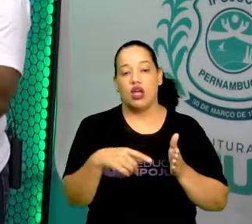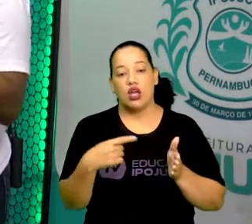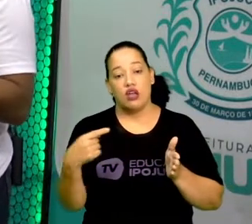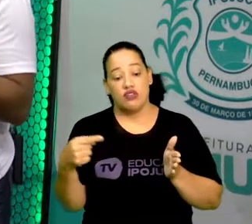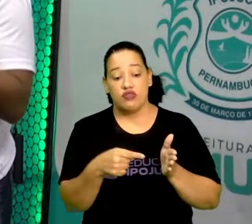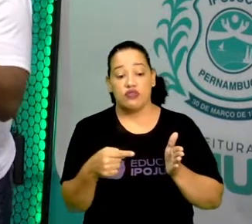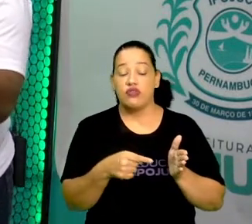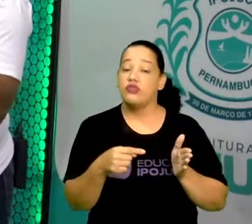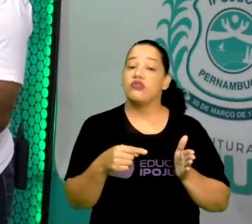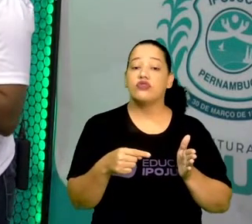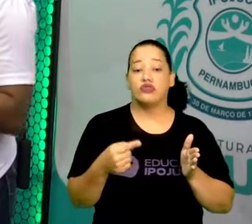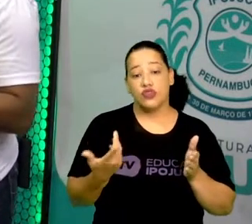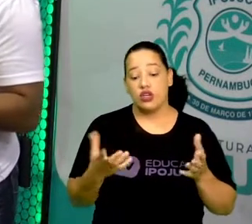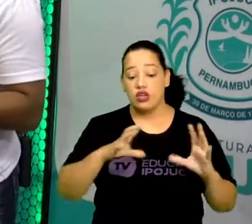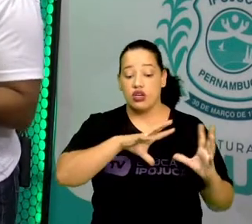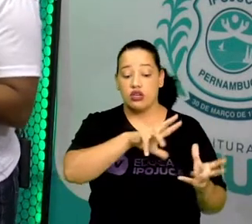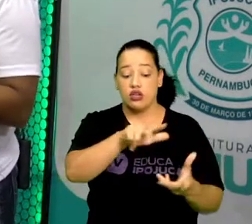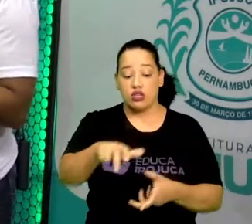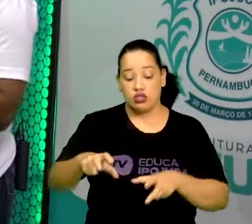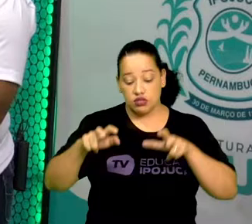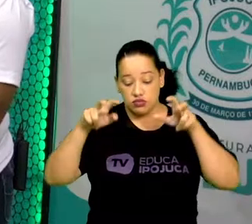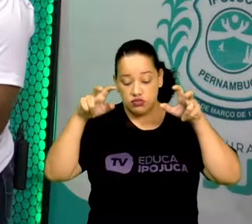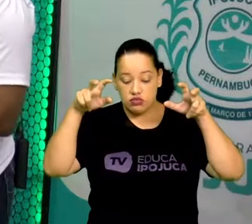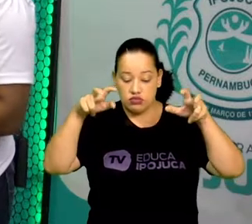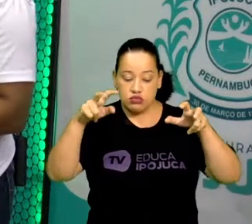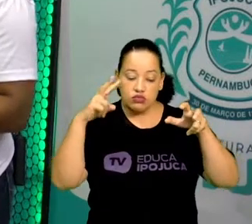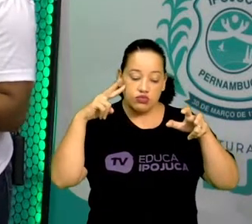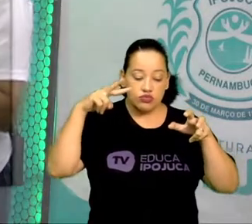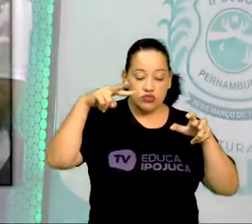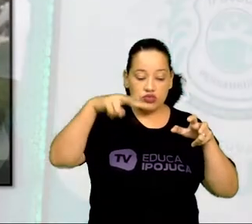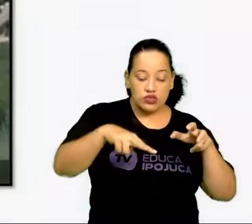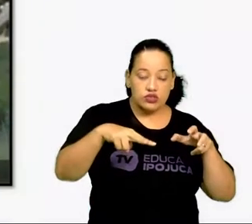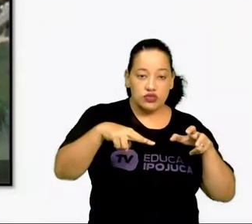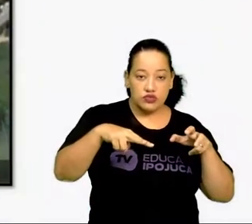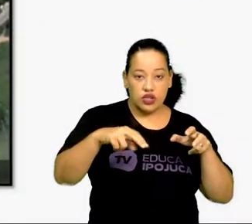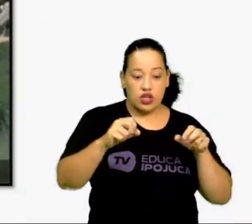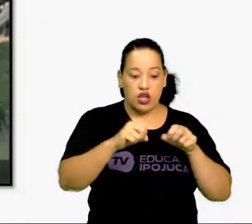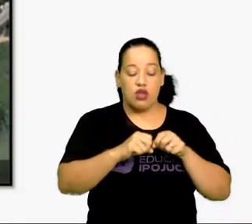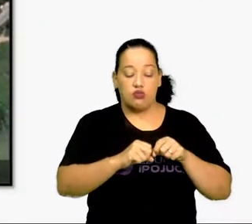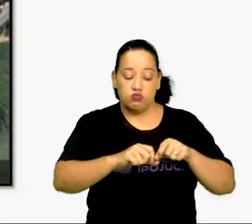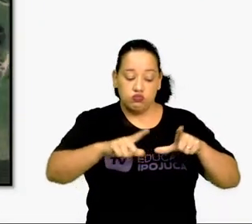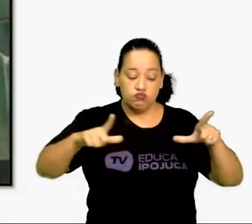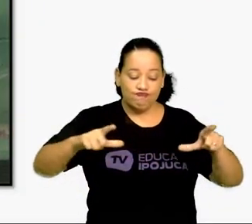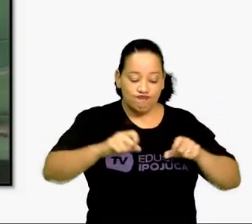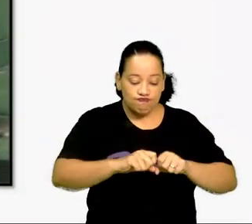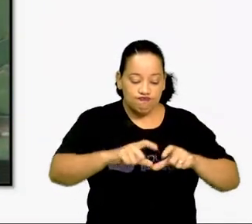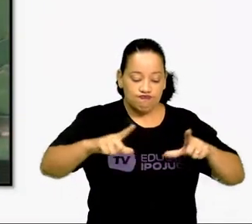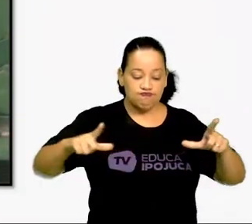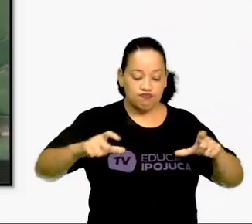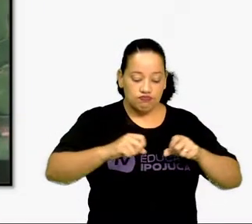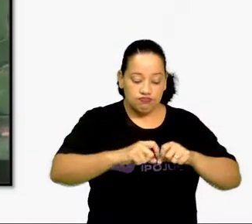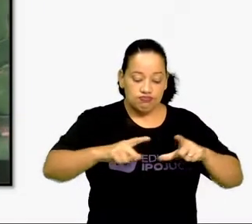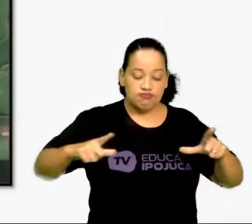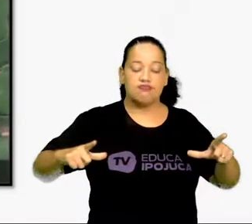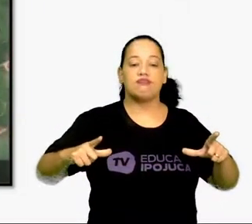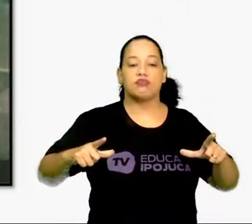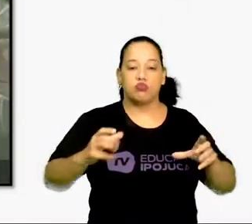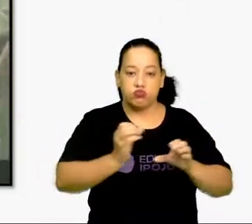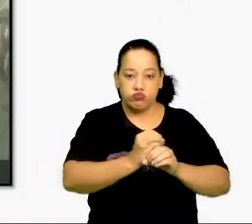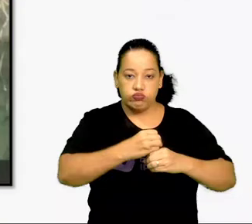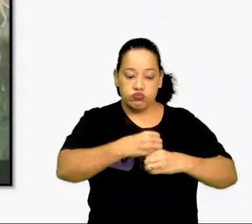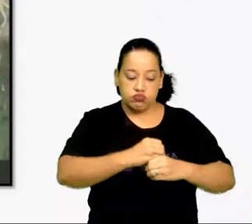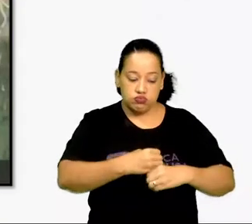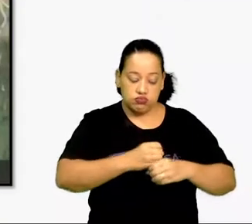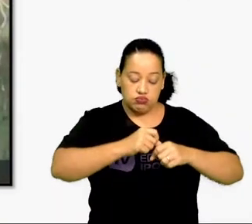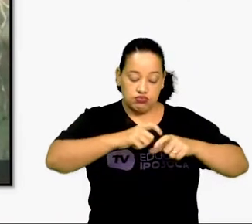imagem satélite ao vivo. E eu fui dando o zoom. À medida que a gente ia dando o zoom, a câmera do satélite